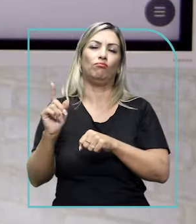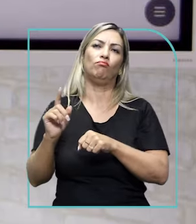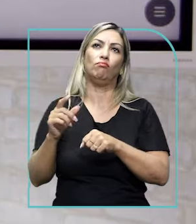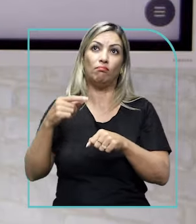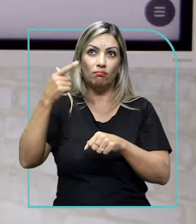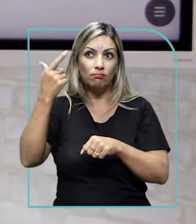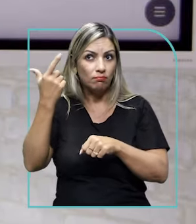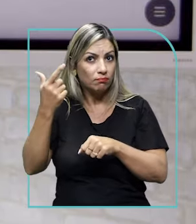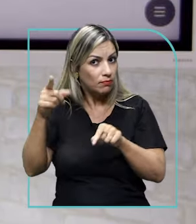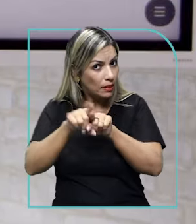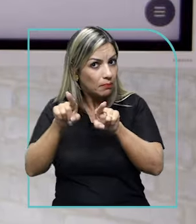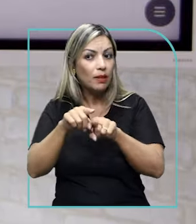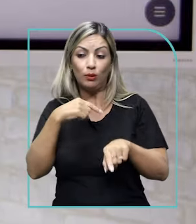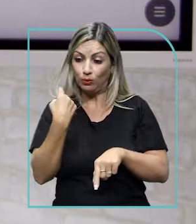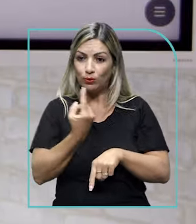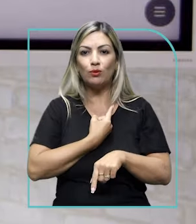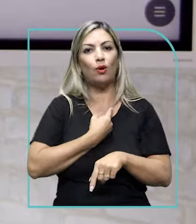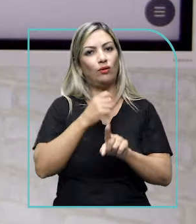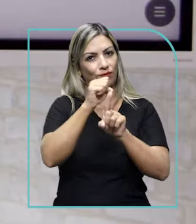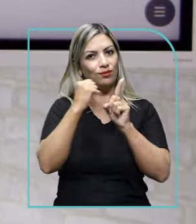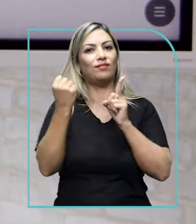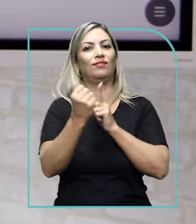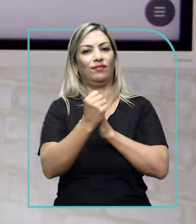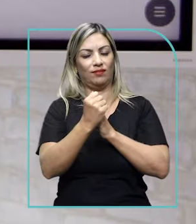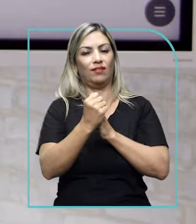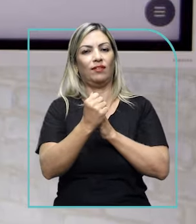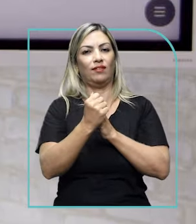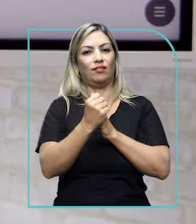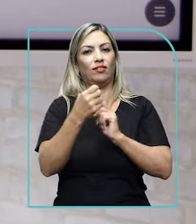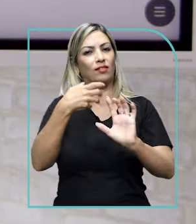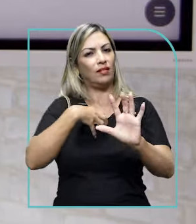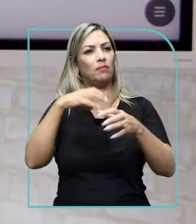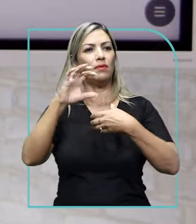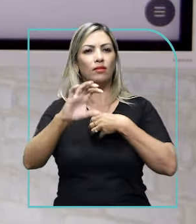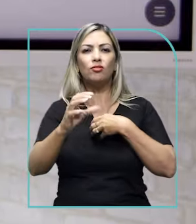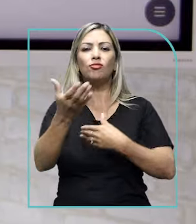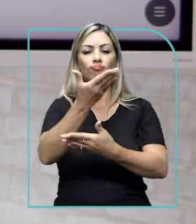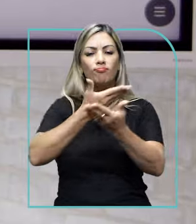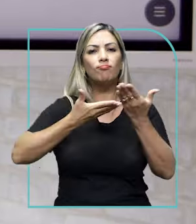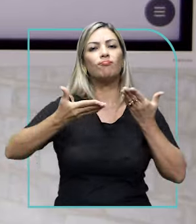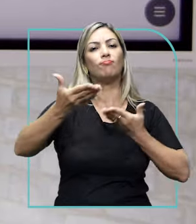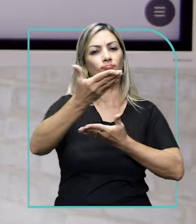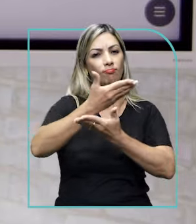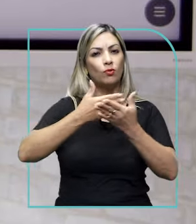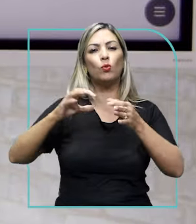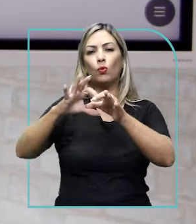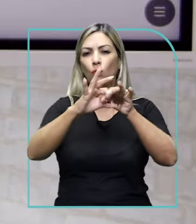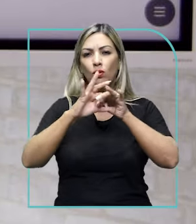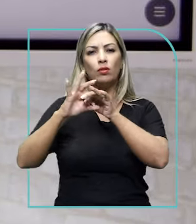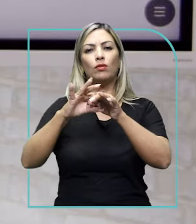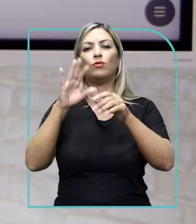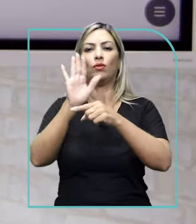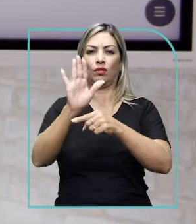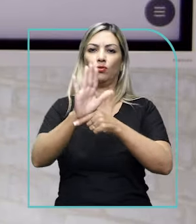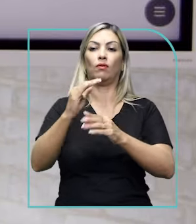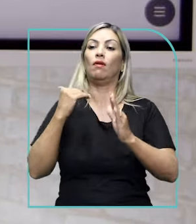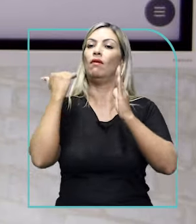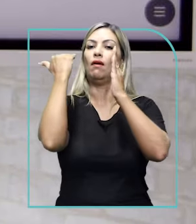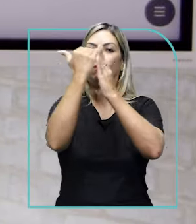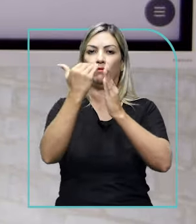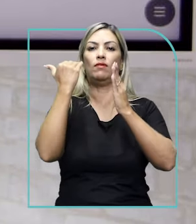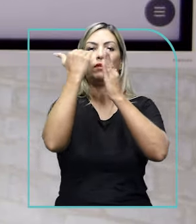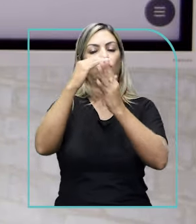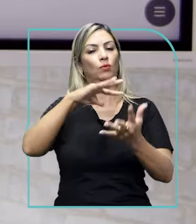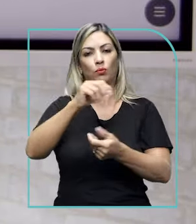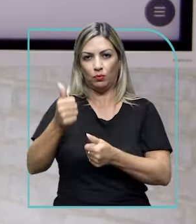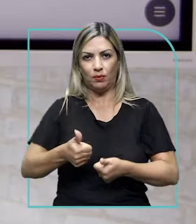trouxe, mas também nós enquanto sociedade, para que pudéssemos juntos contribuir para o avanço